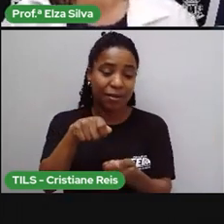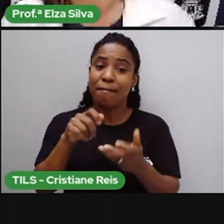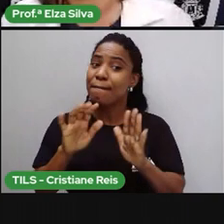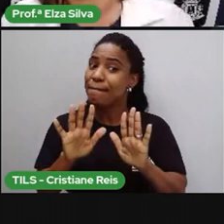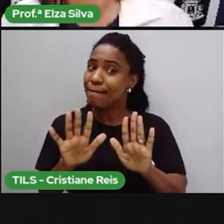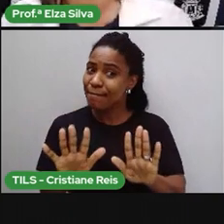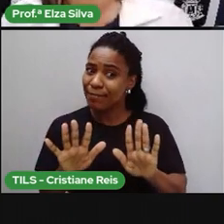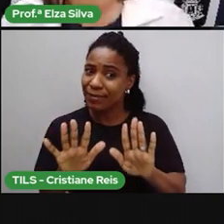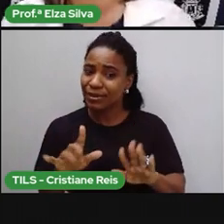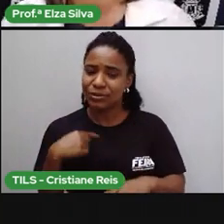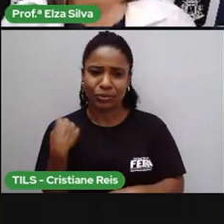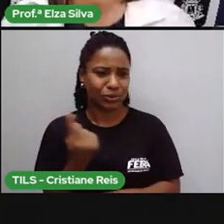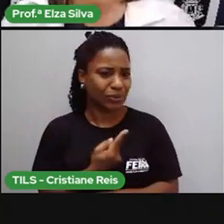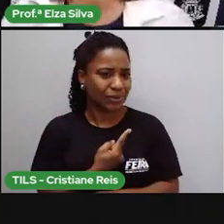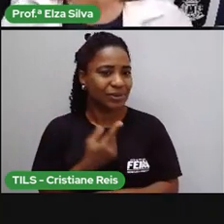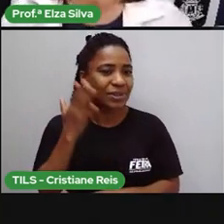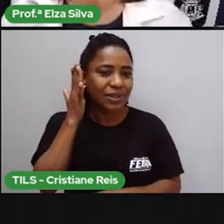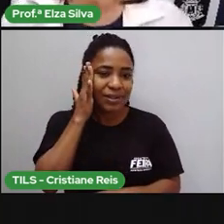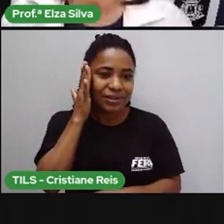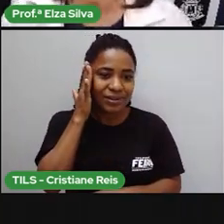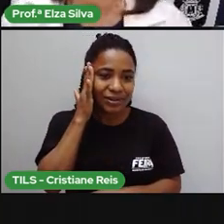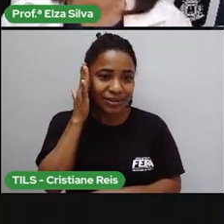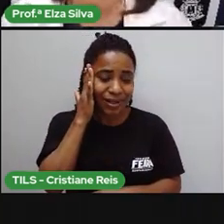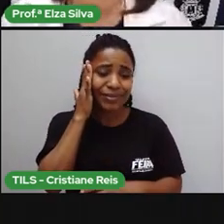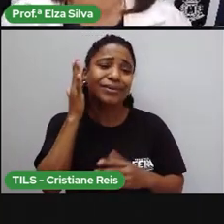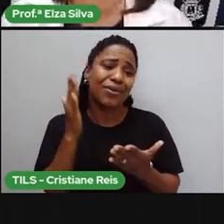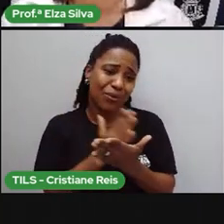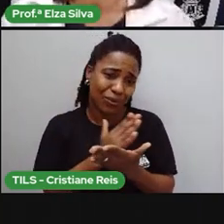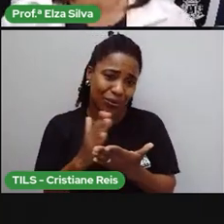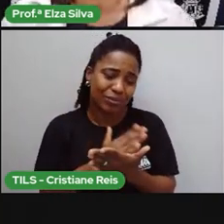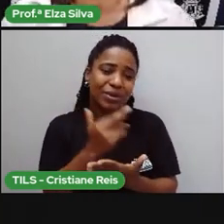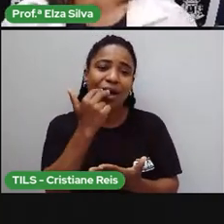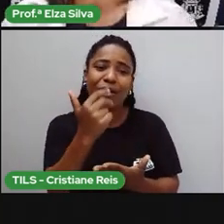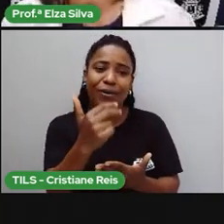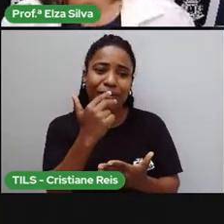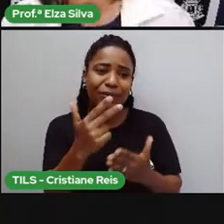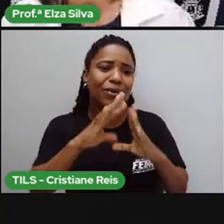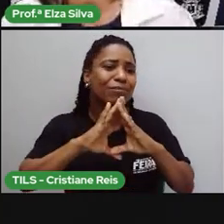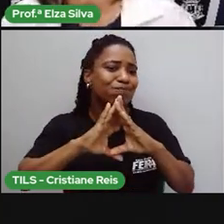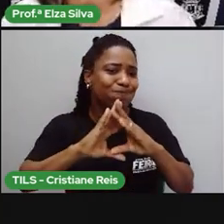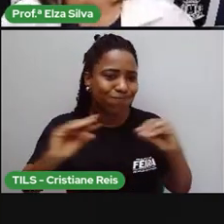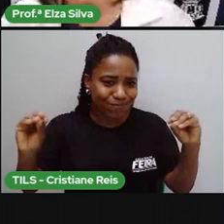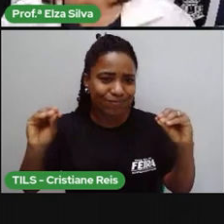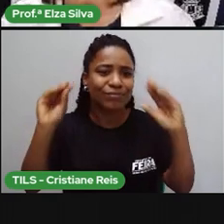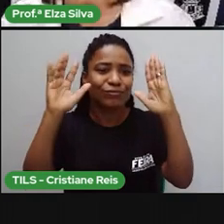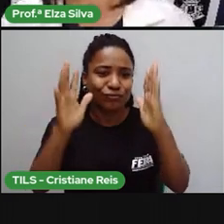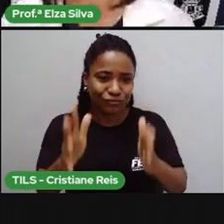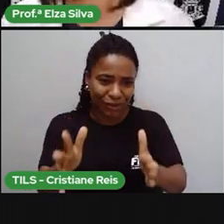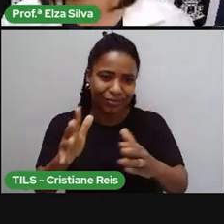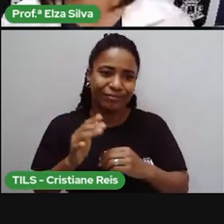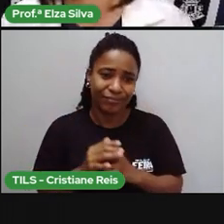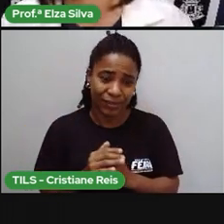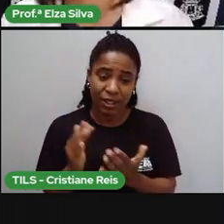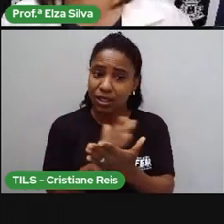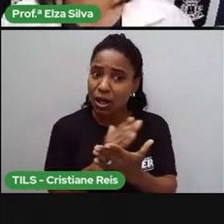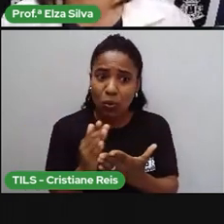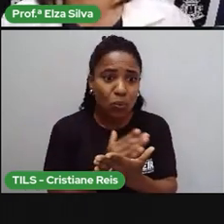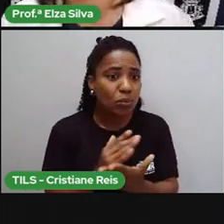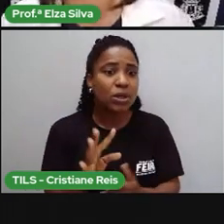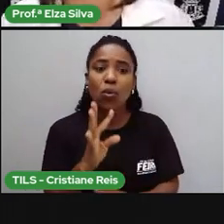também sabemos que muitas línguas já desapareceram e outras ainda não foram identificadas.